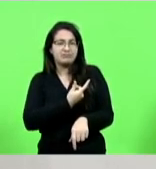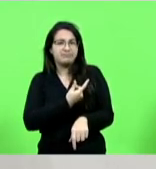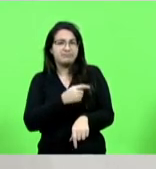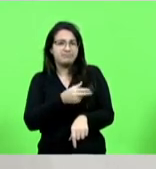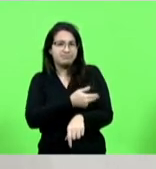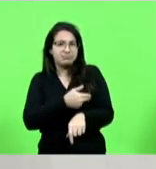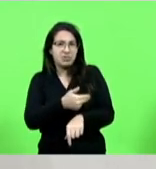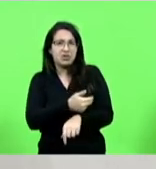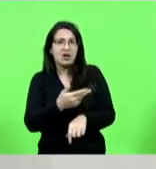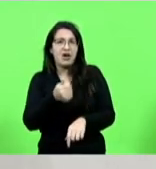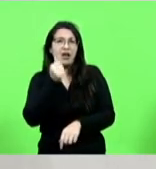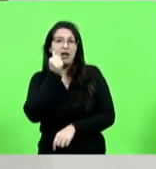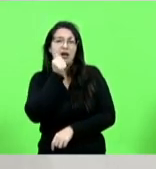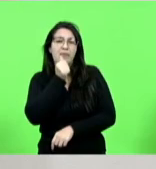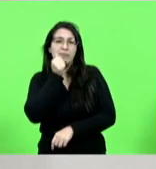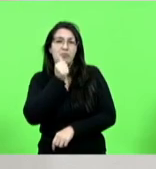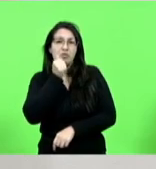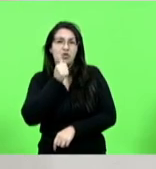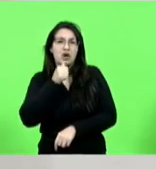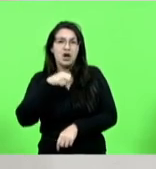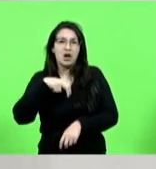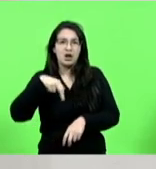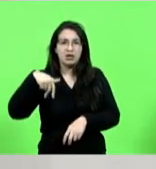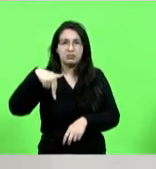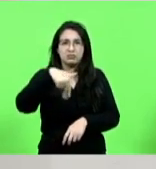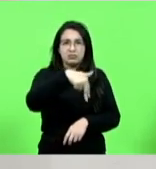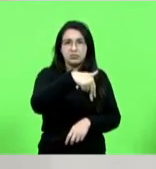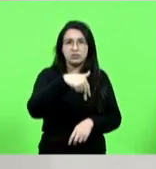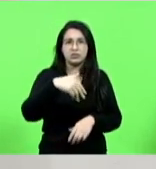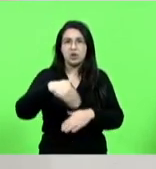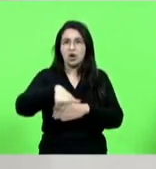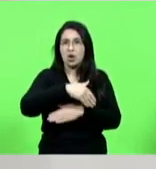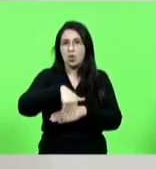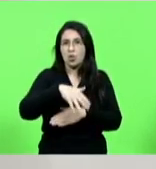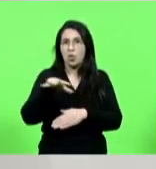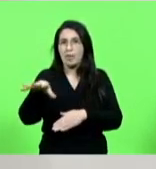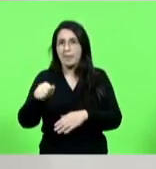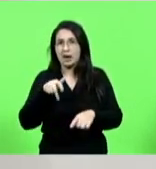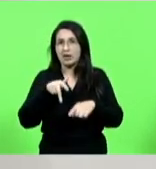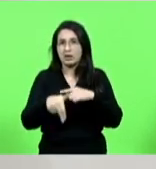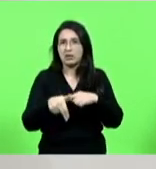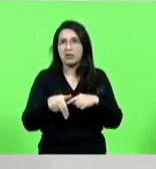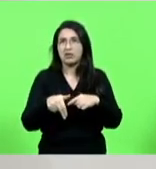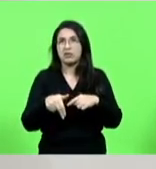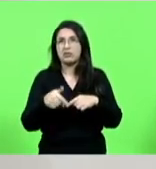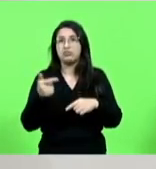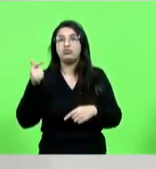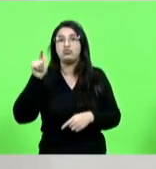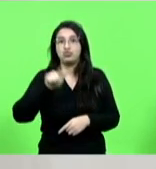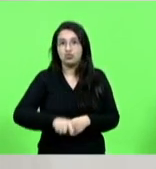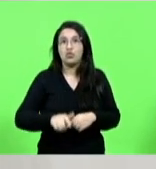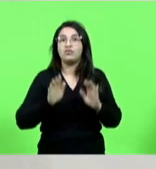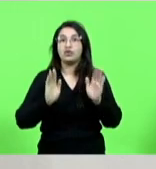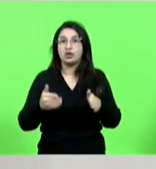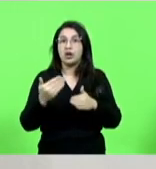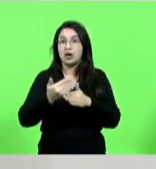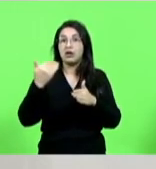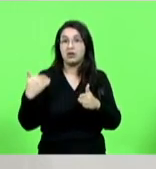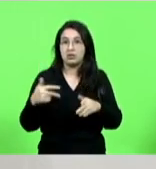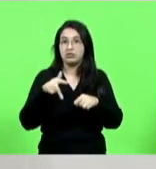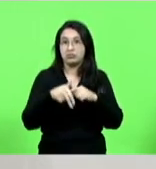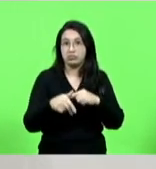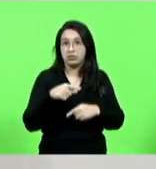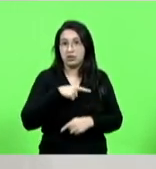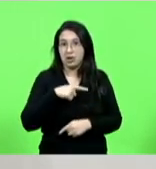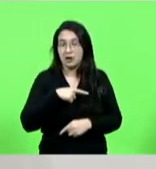fêmea que está andando na rua não seja resgatada e castrada aberta de novo porque ela já foi castrada então isso